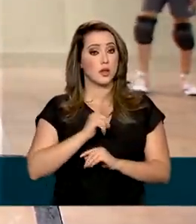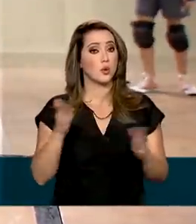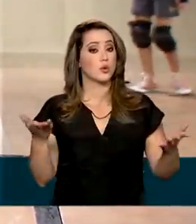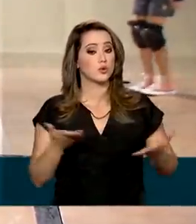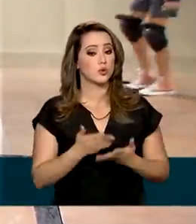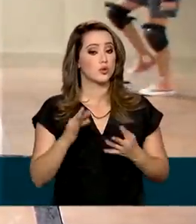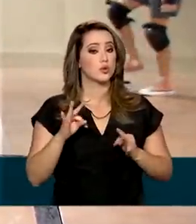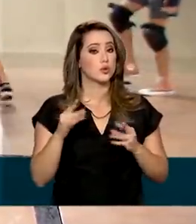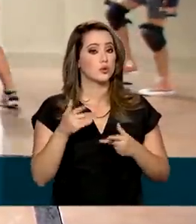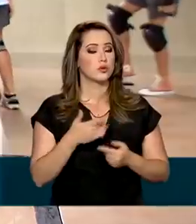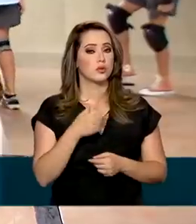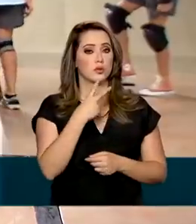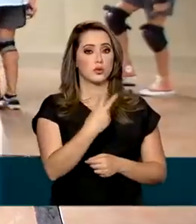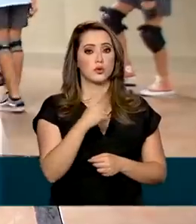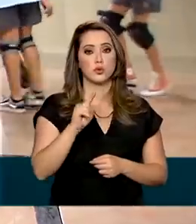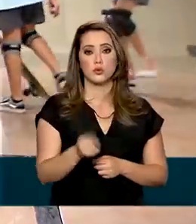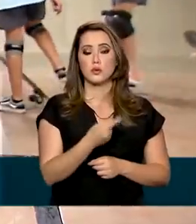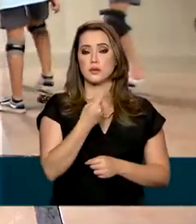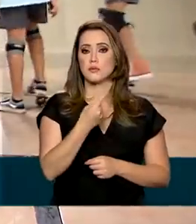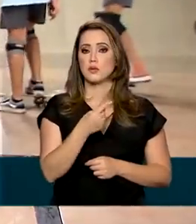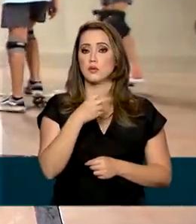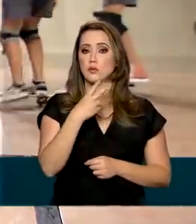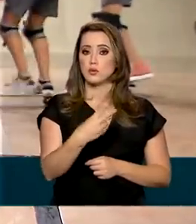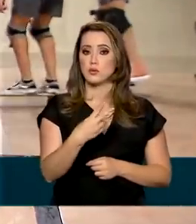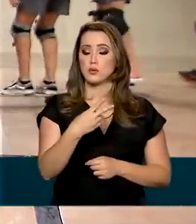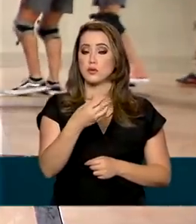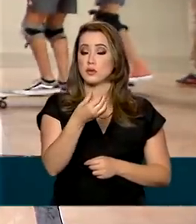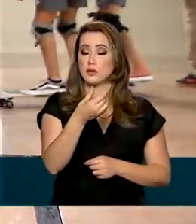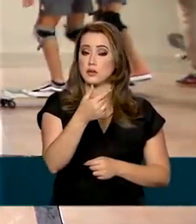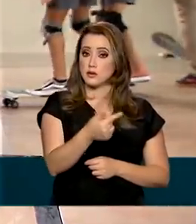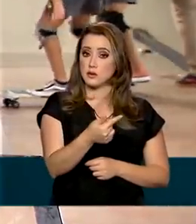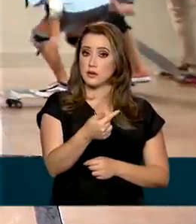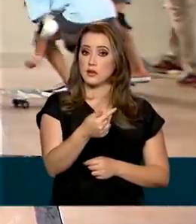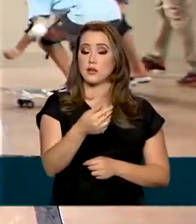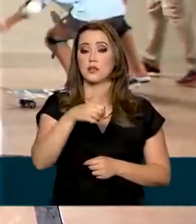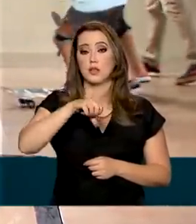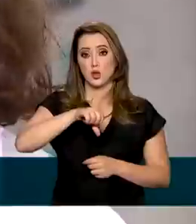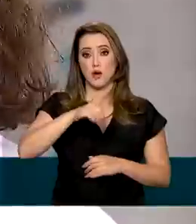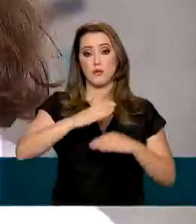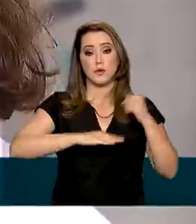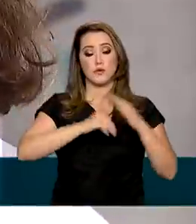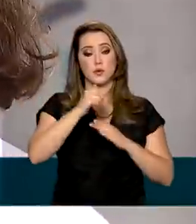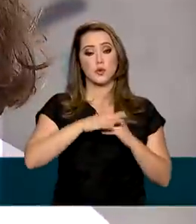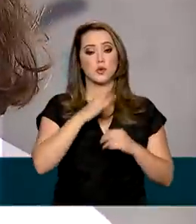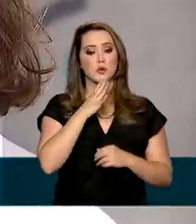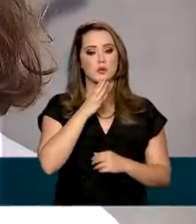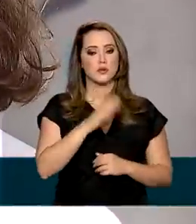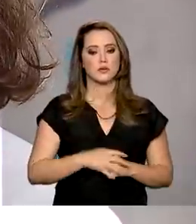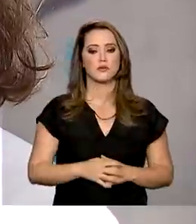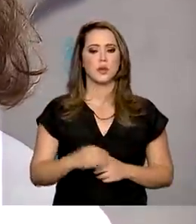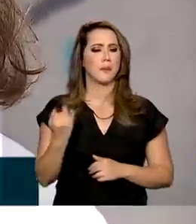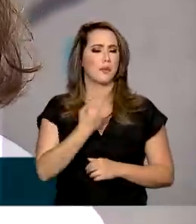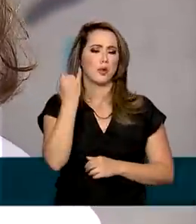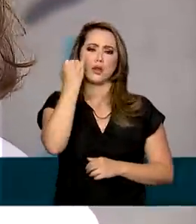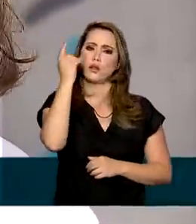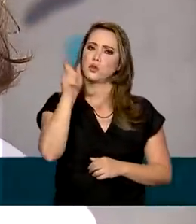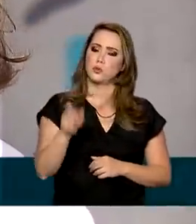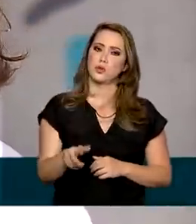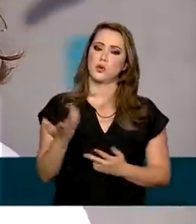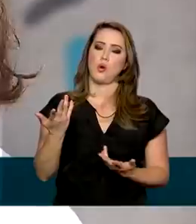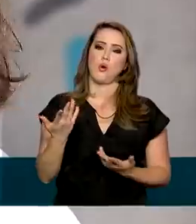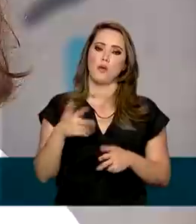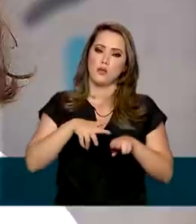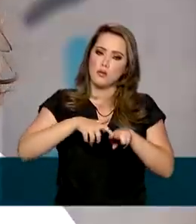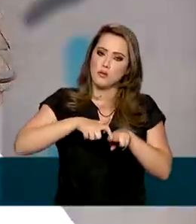hoje um total de 2.269 ocupações reconhecidas. Um passo bem importante para o